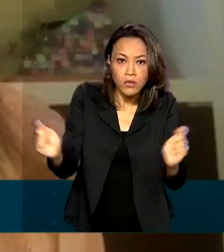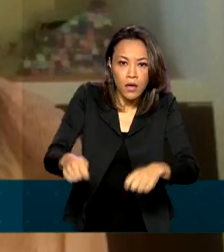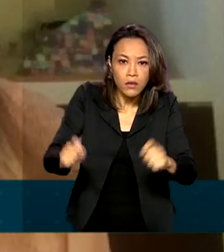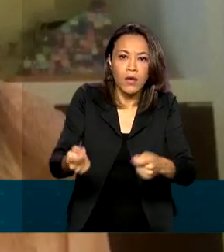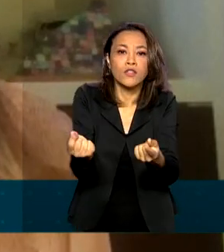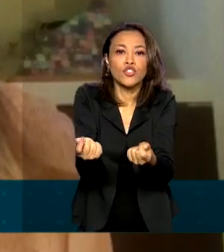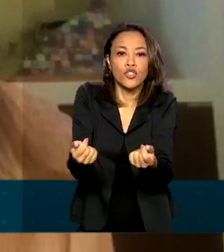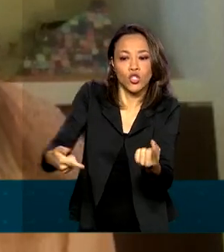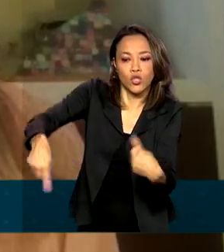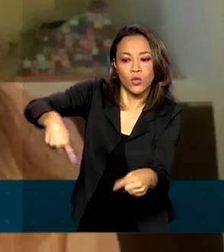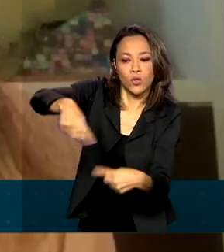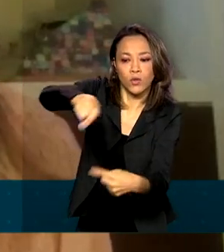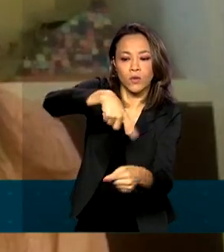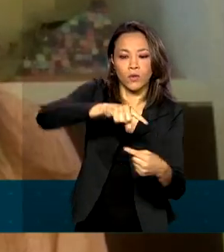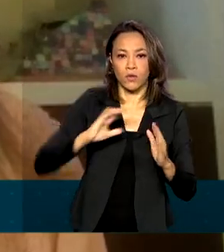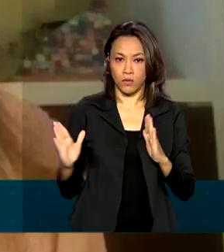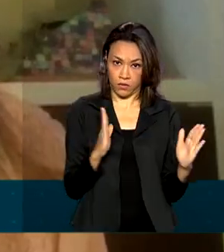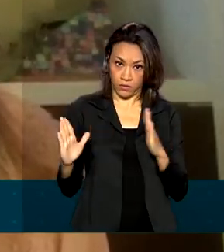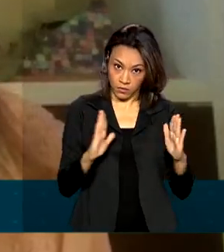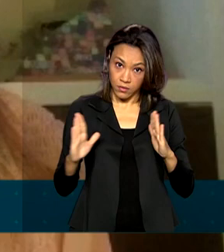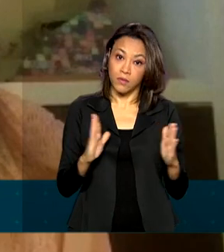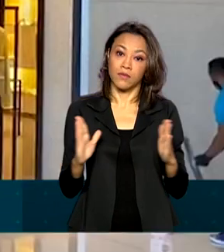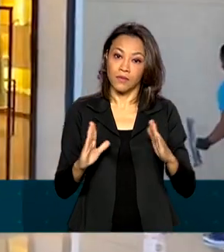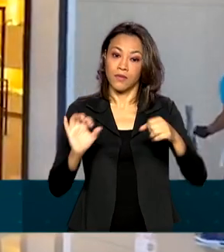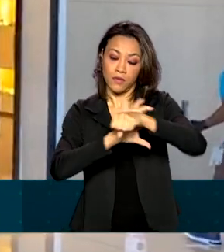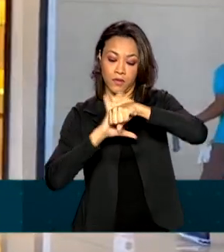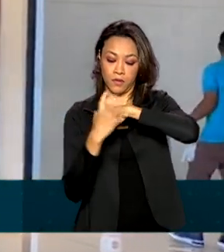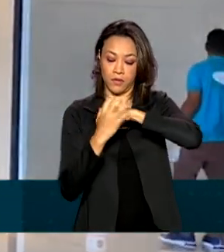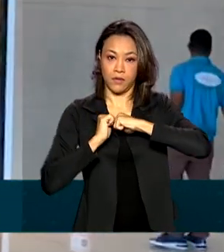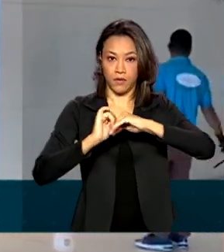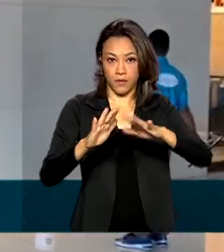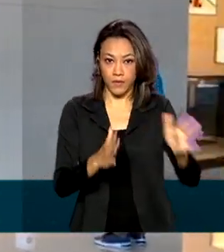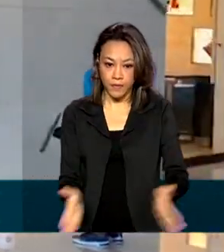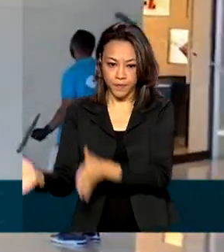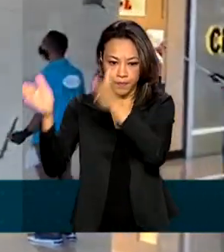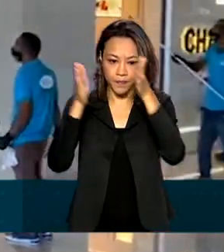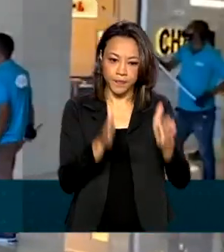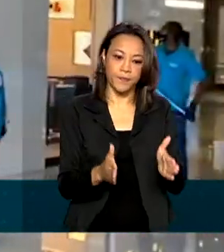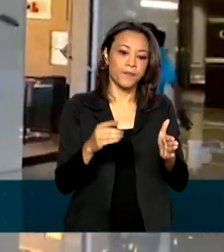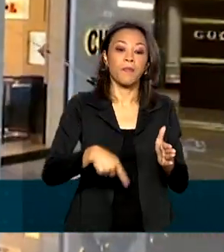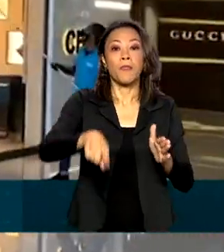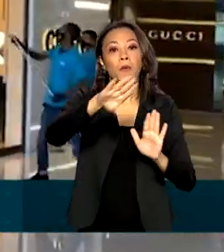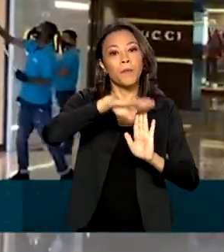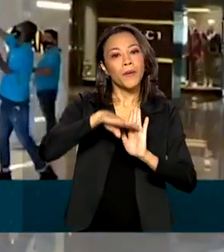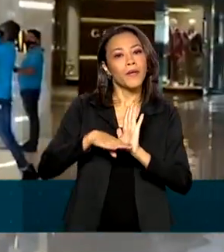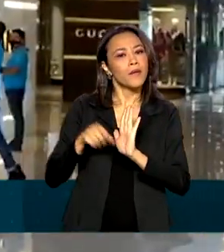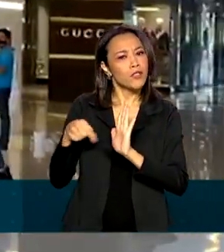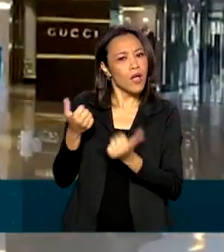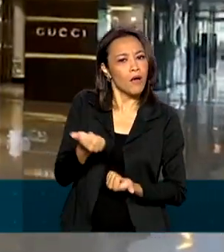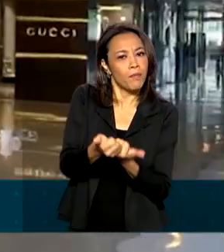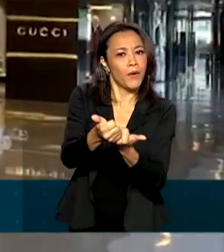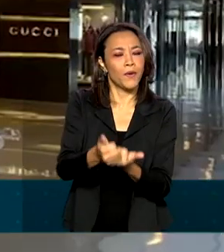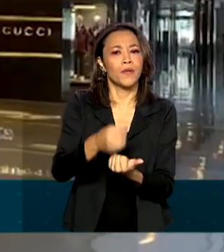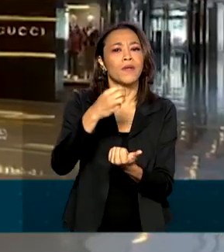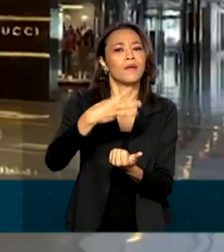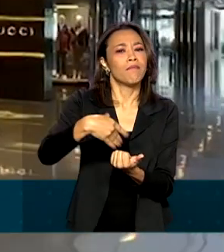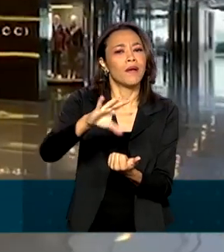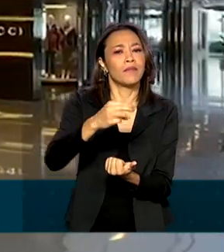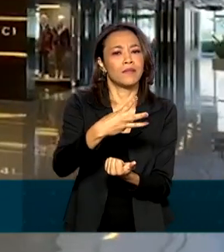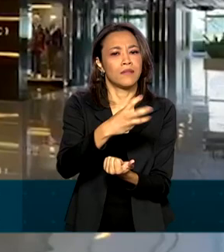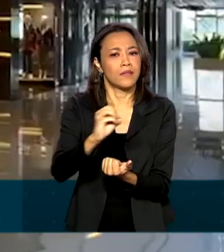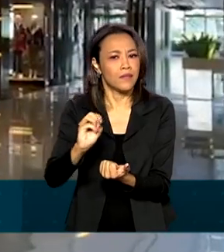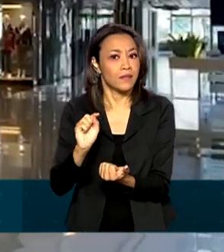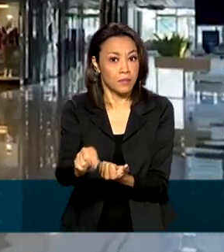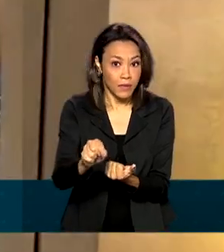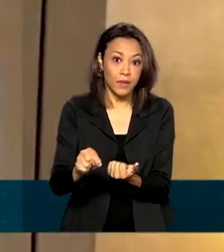de giro em tempos de pandemia do coronavírus. O programa atendeu cerca de 500 mil empresas com liberação de mais de